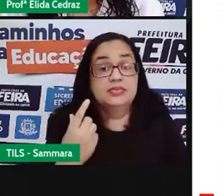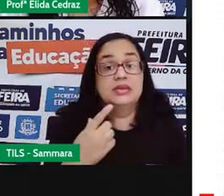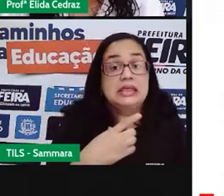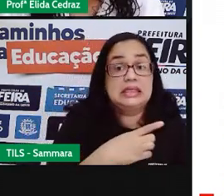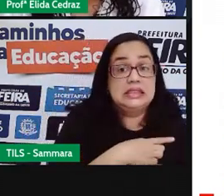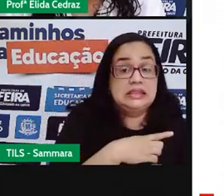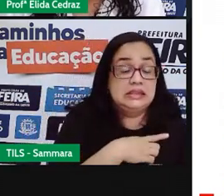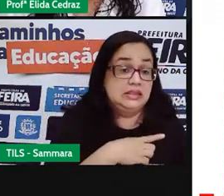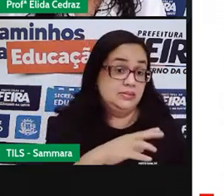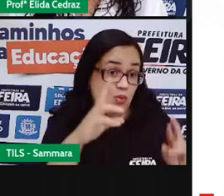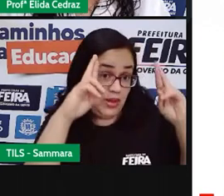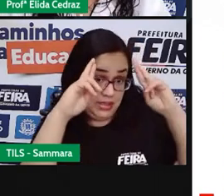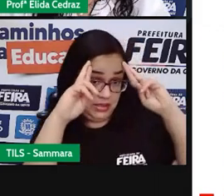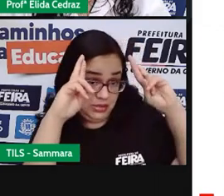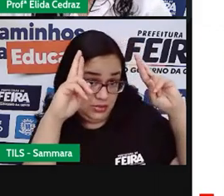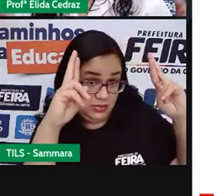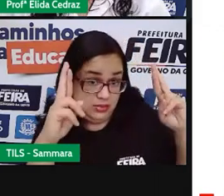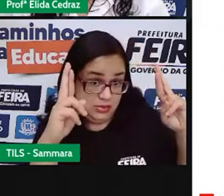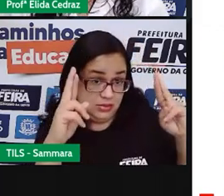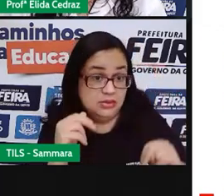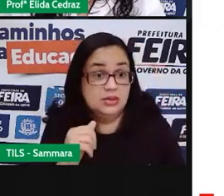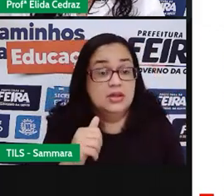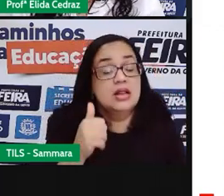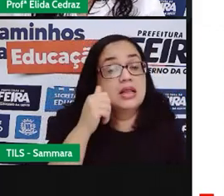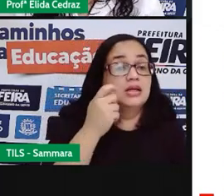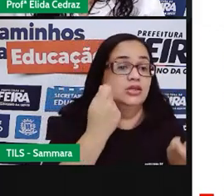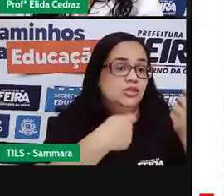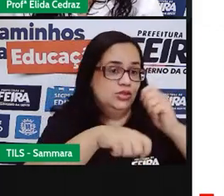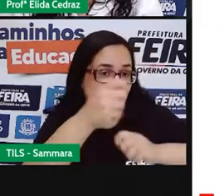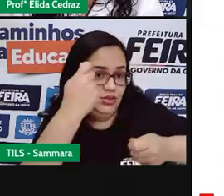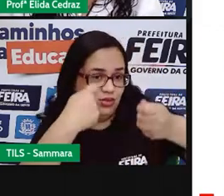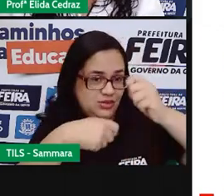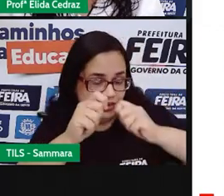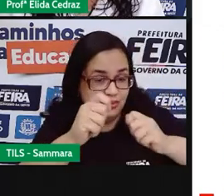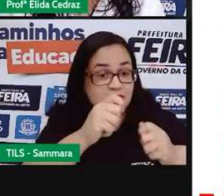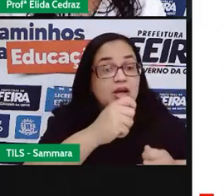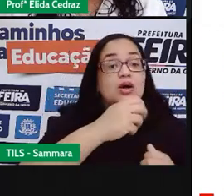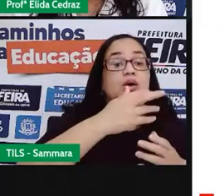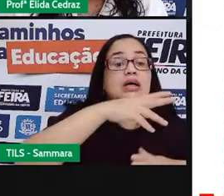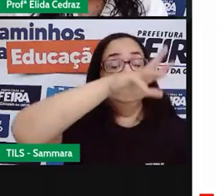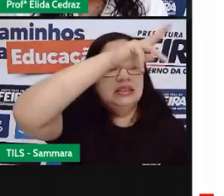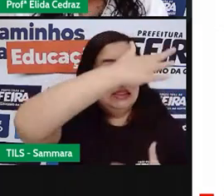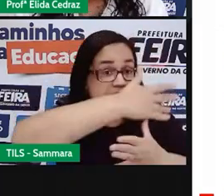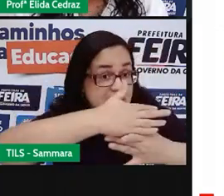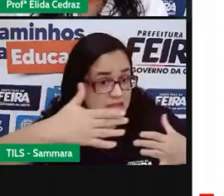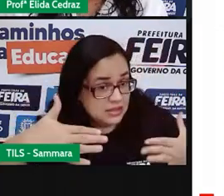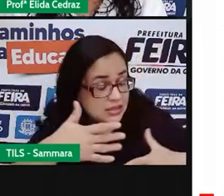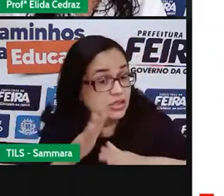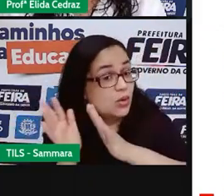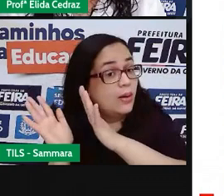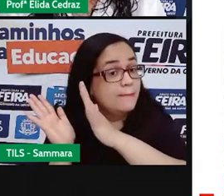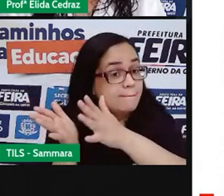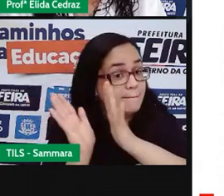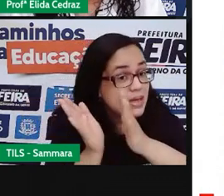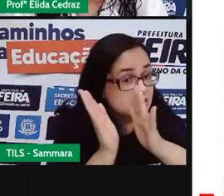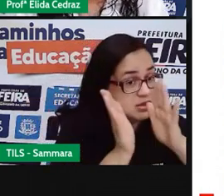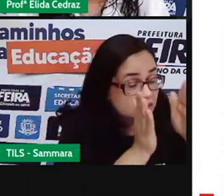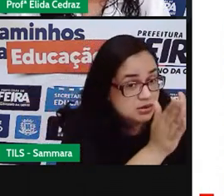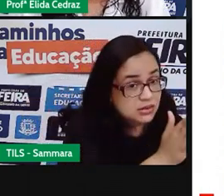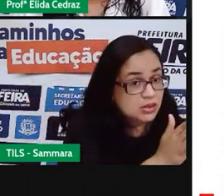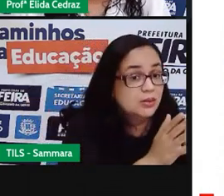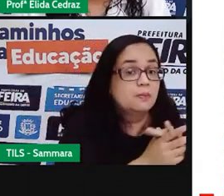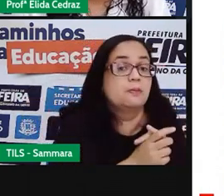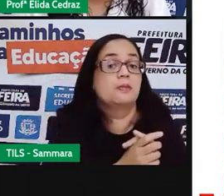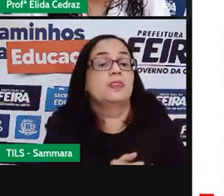responsável pela administração do município. Mas, com o passar do tempo, houve